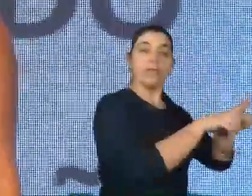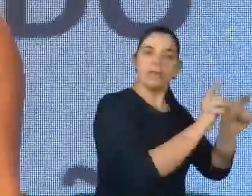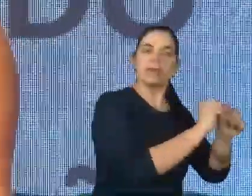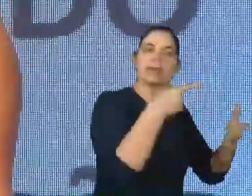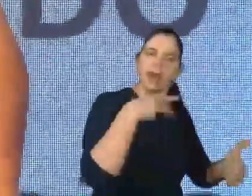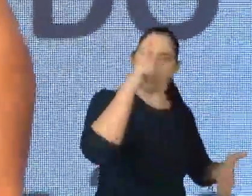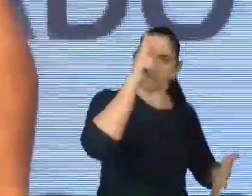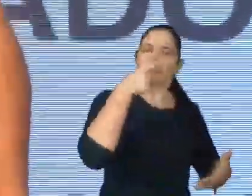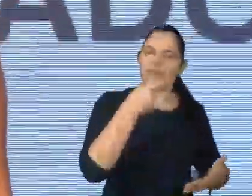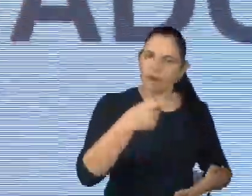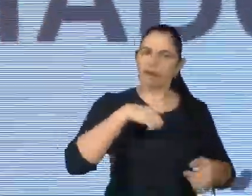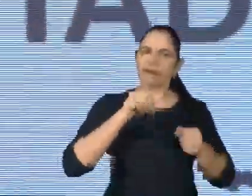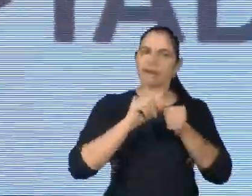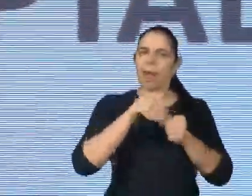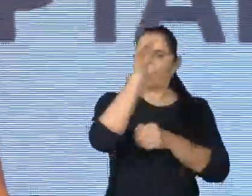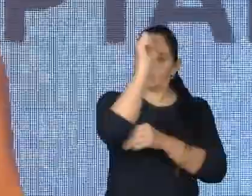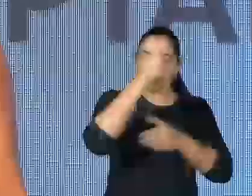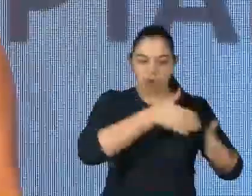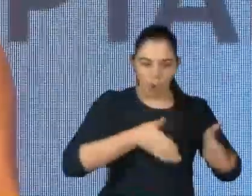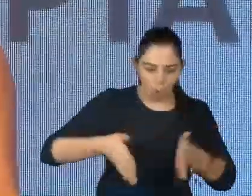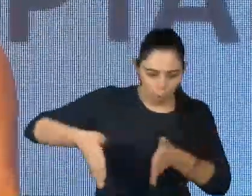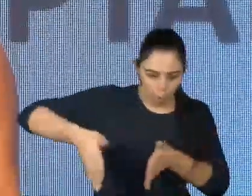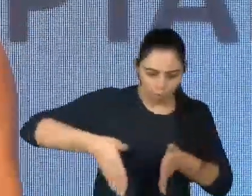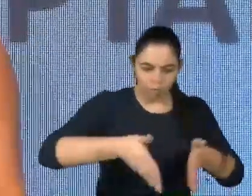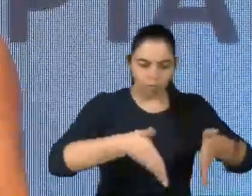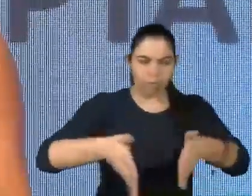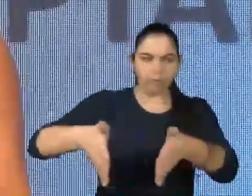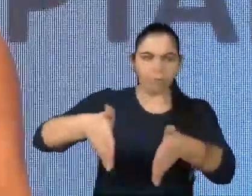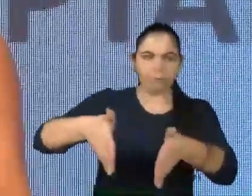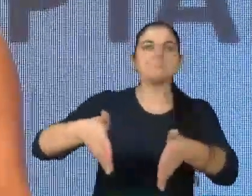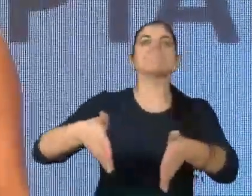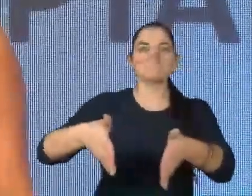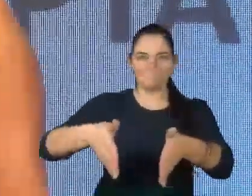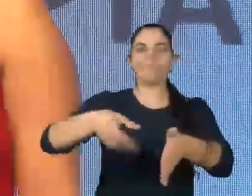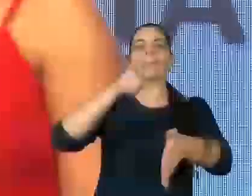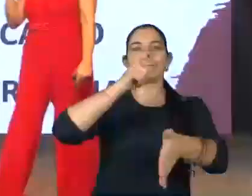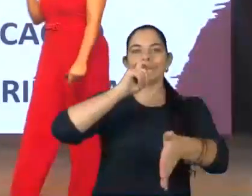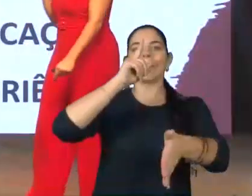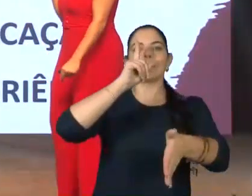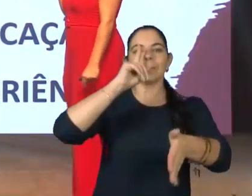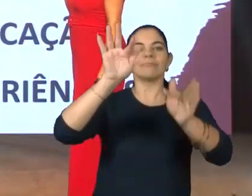que a aprendizagem é um caminho? É um processo? O pai também está nesse caminho.